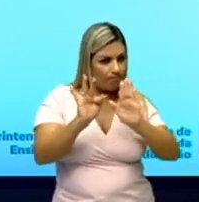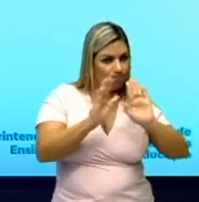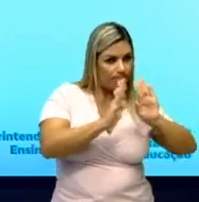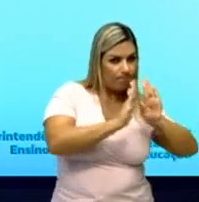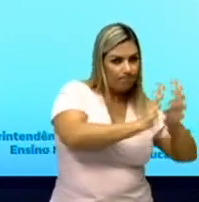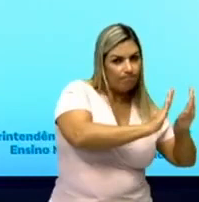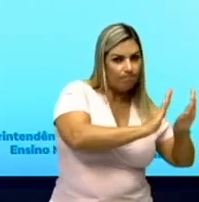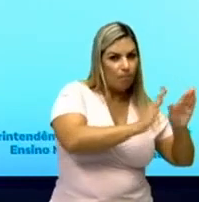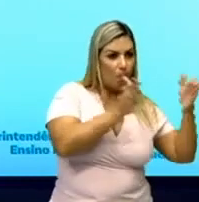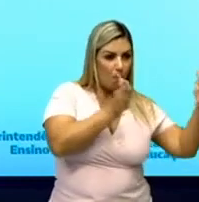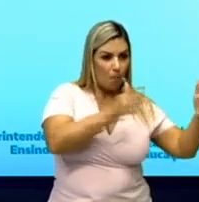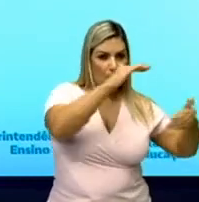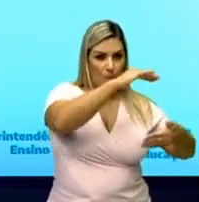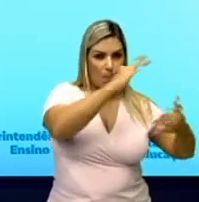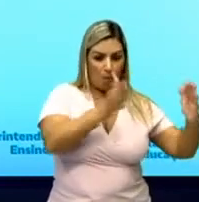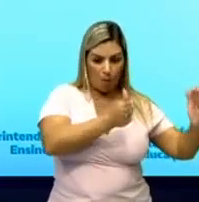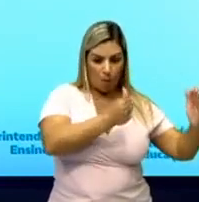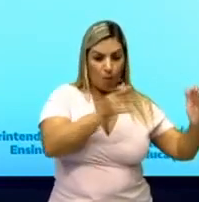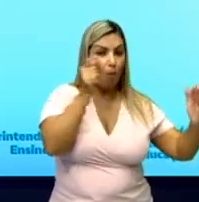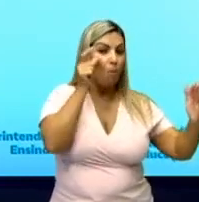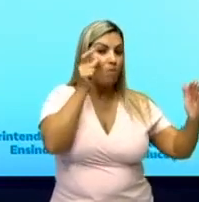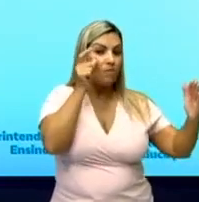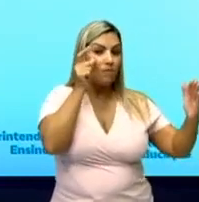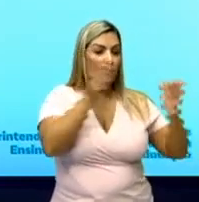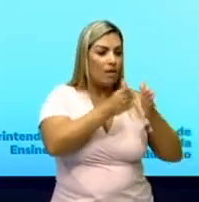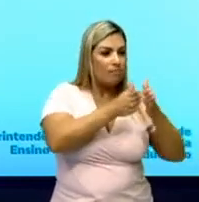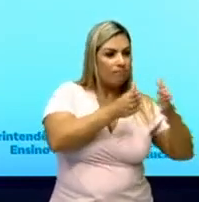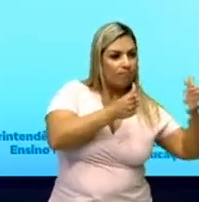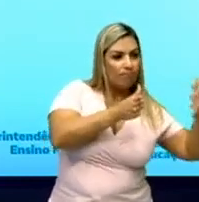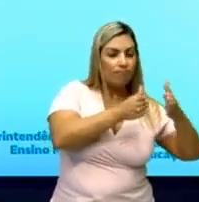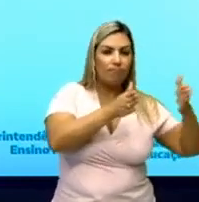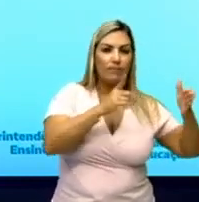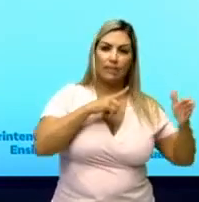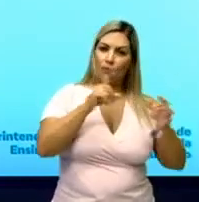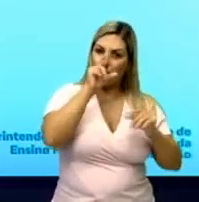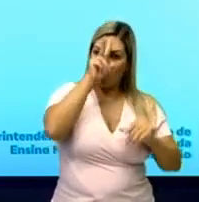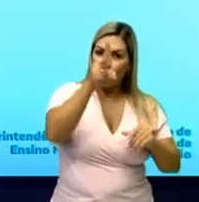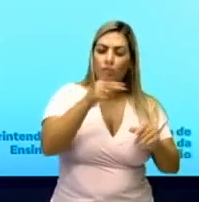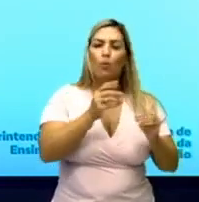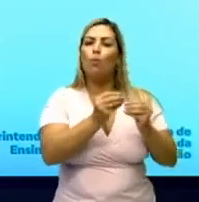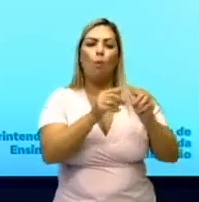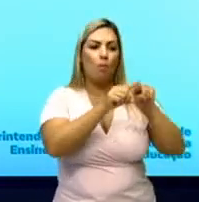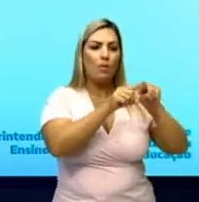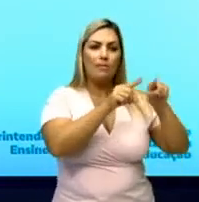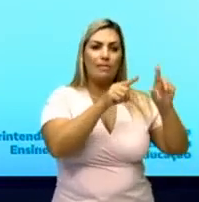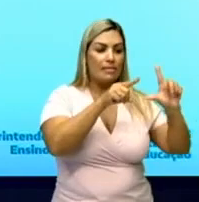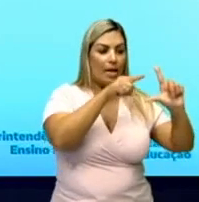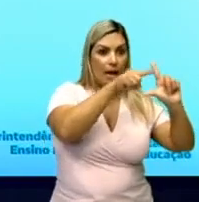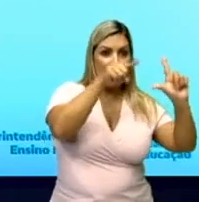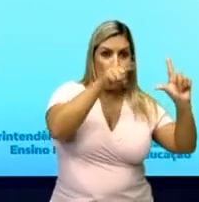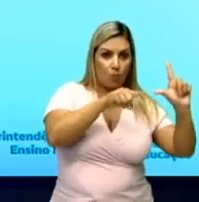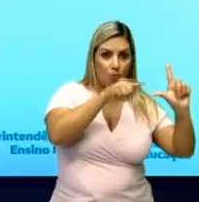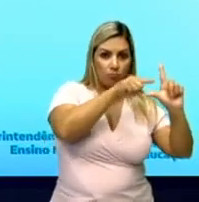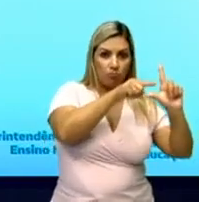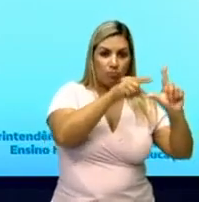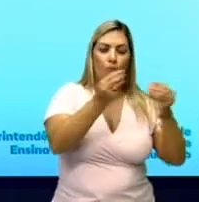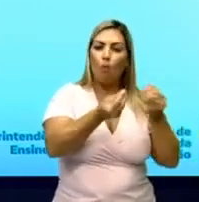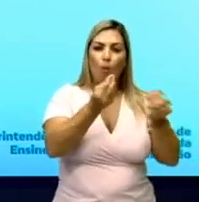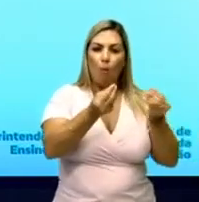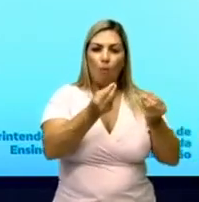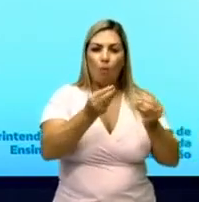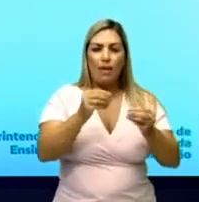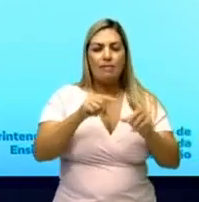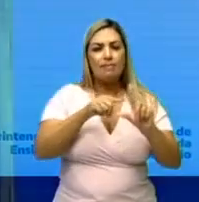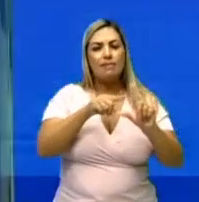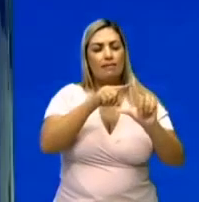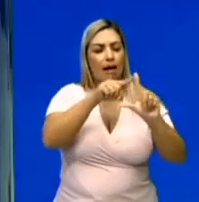bloco, o que eu vou observar? Que é o deslocamento e a força tem um ângulo. Que ângulo é esse? E aí a gente tem que lembrar, né? Qual é